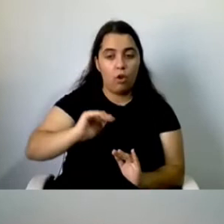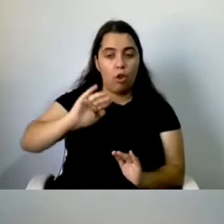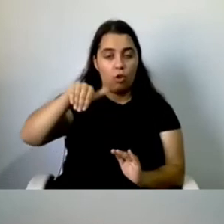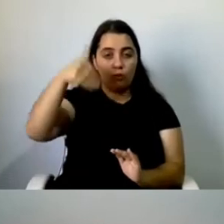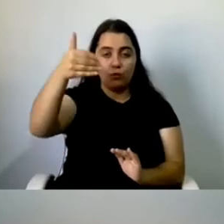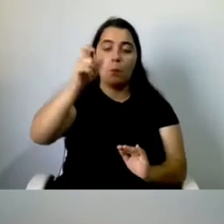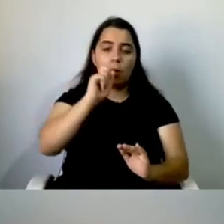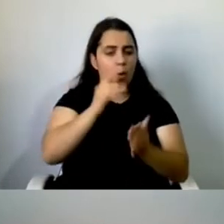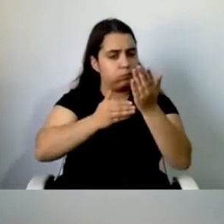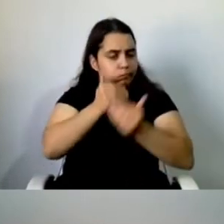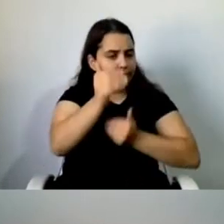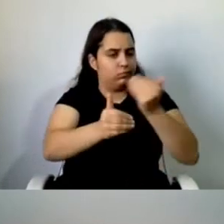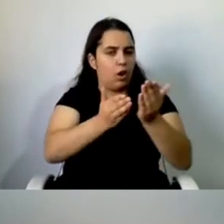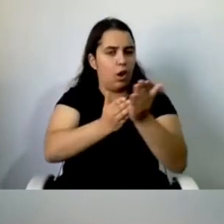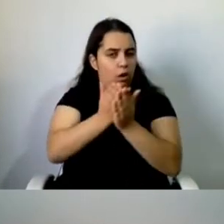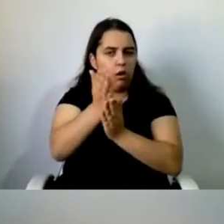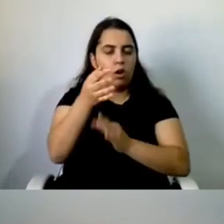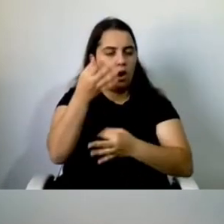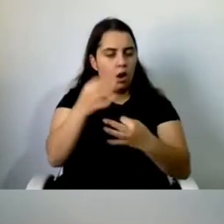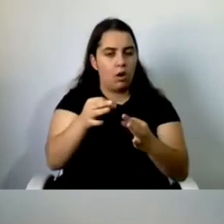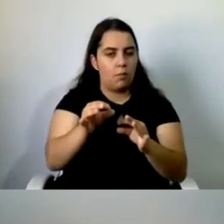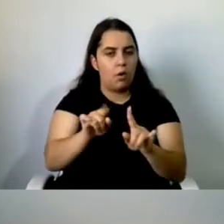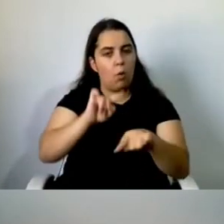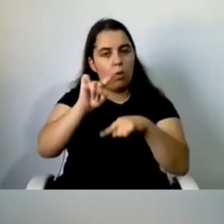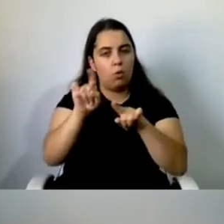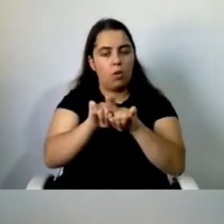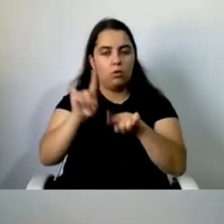com este tipo de apoio e, portanto,